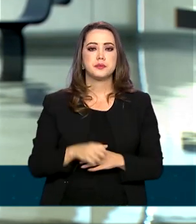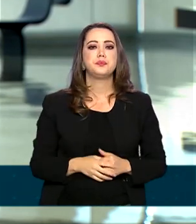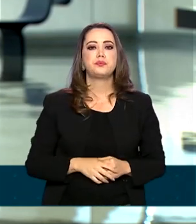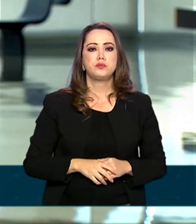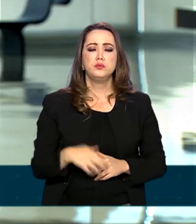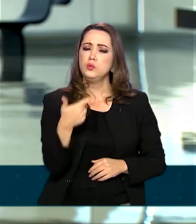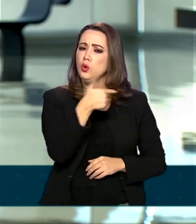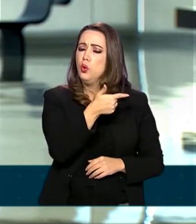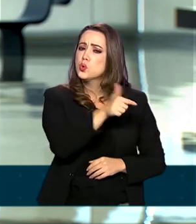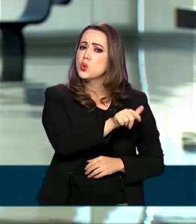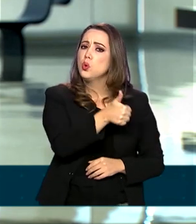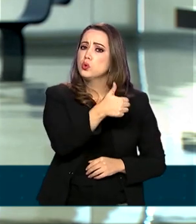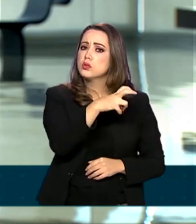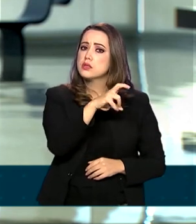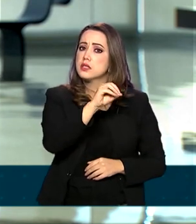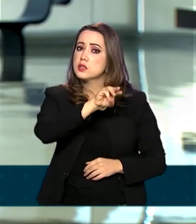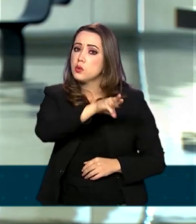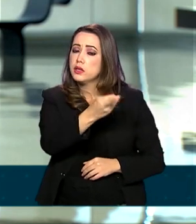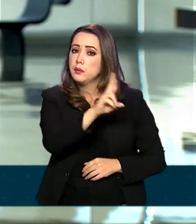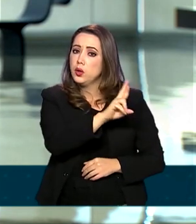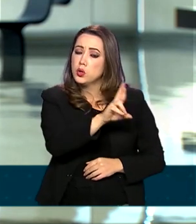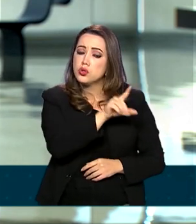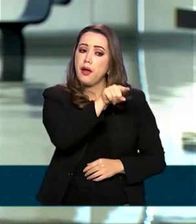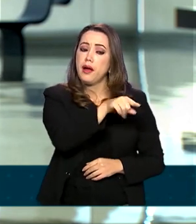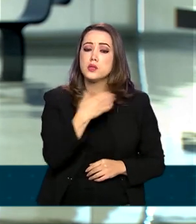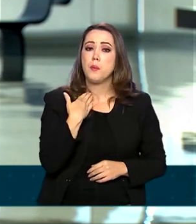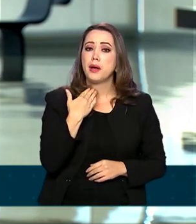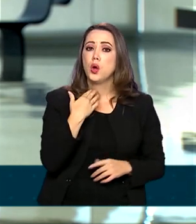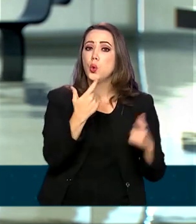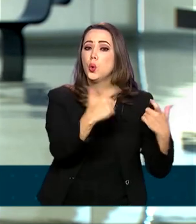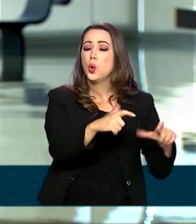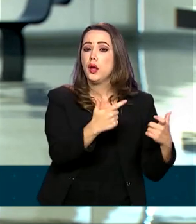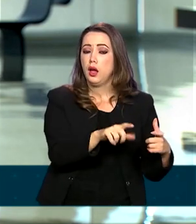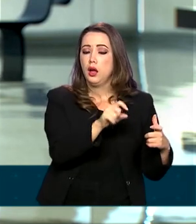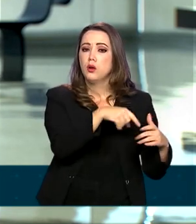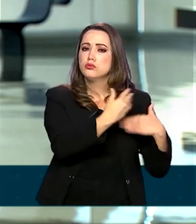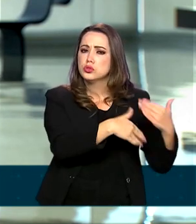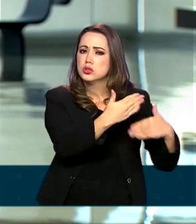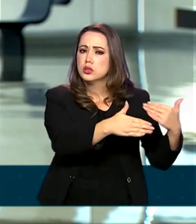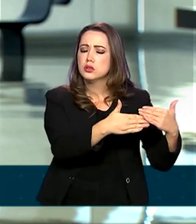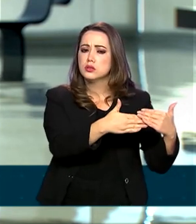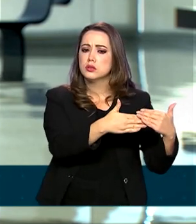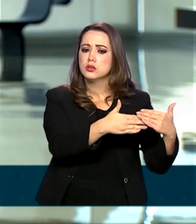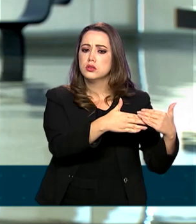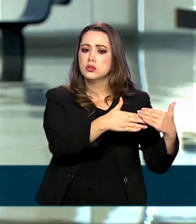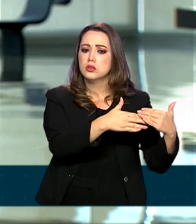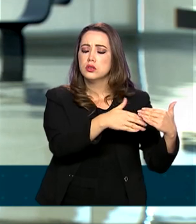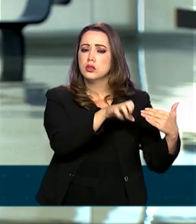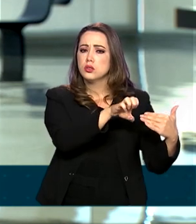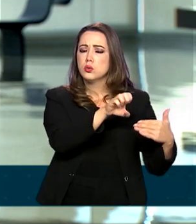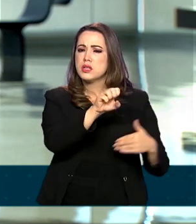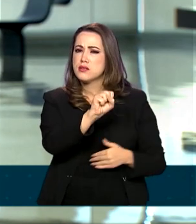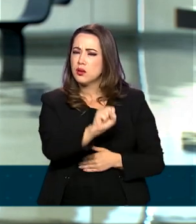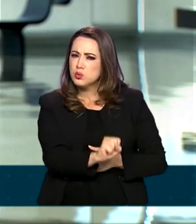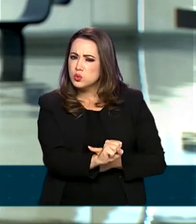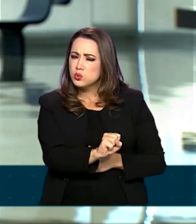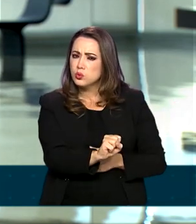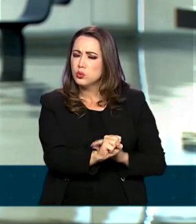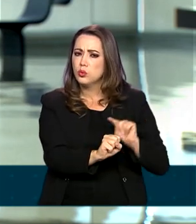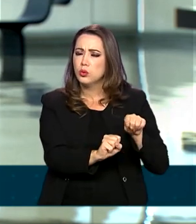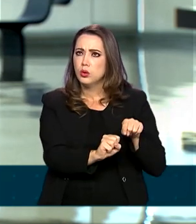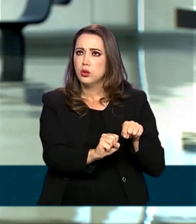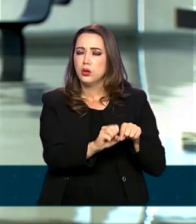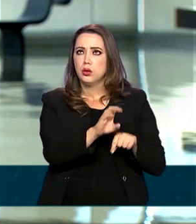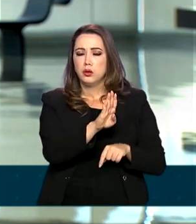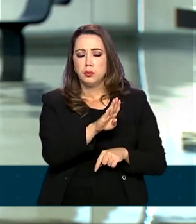milhões de reais serão disponibilizados pelo Banco Regional de Desenvolvimento do Extremo Sul. Os contratos devem